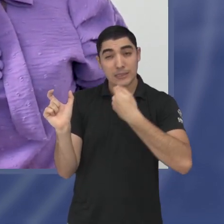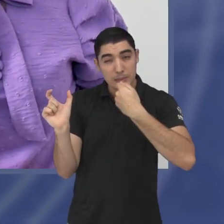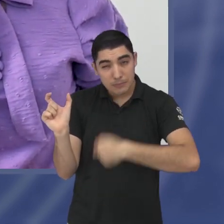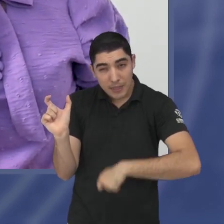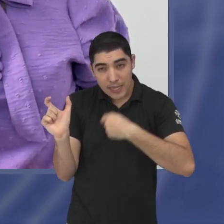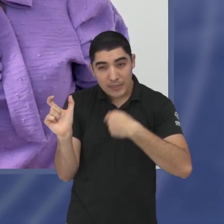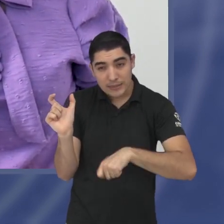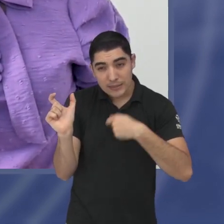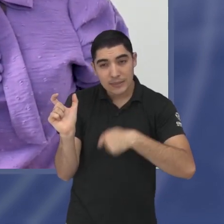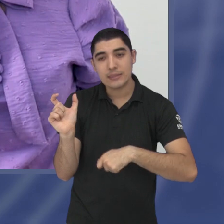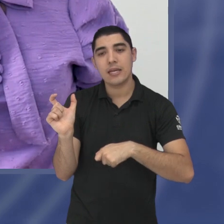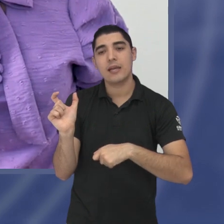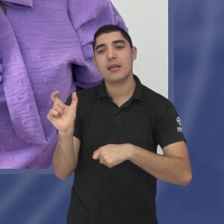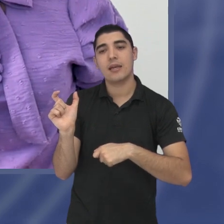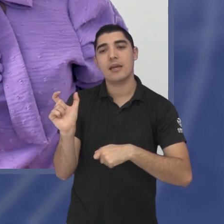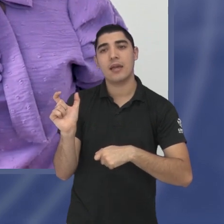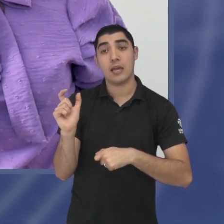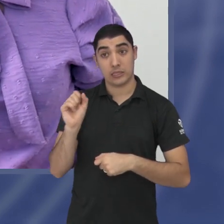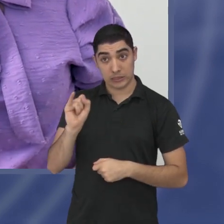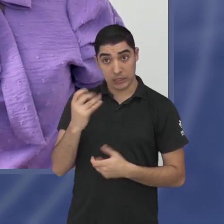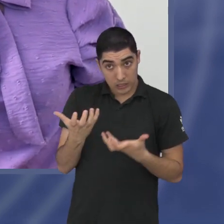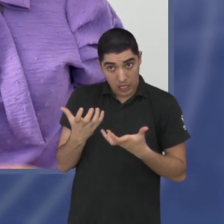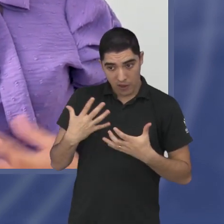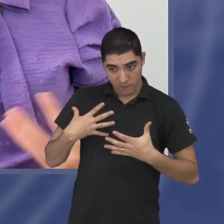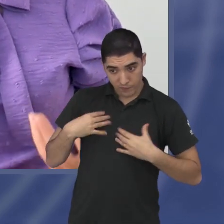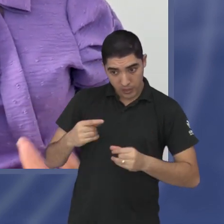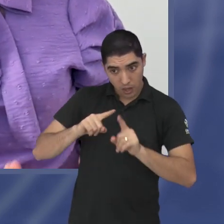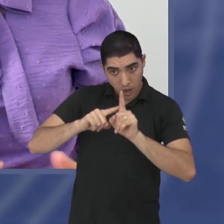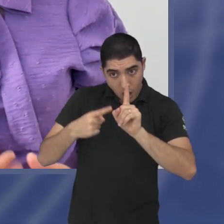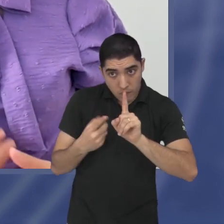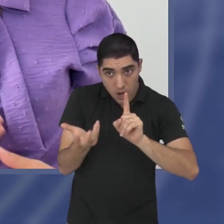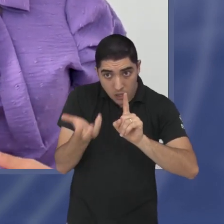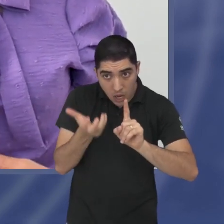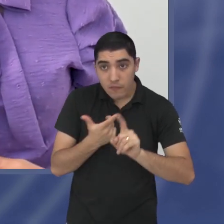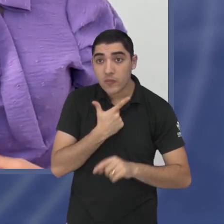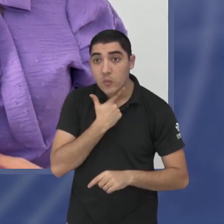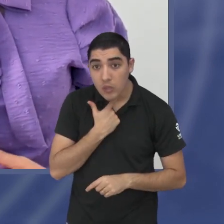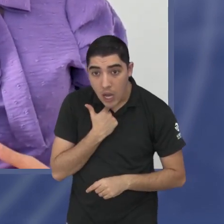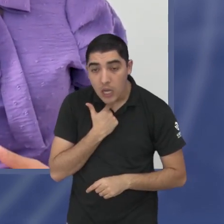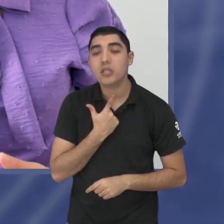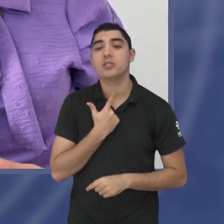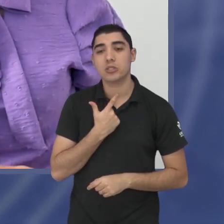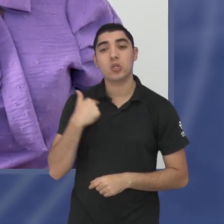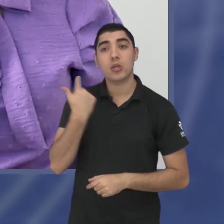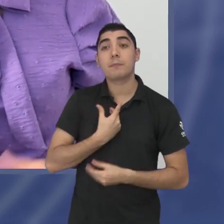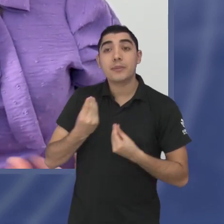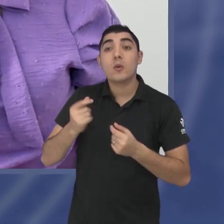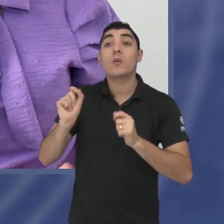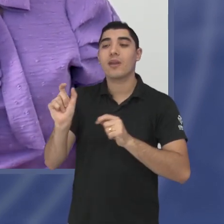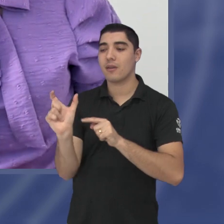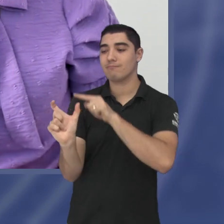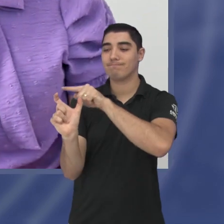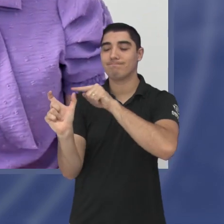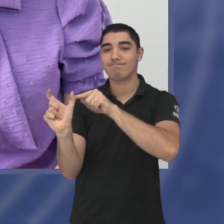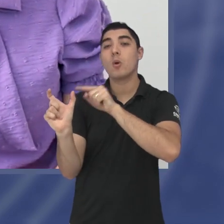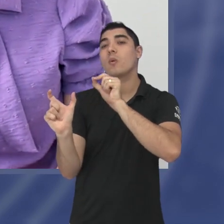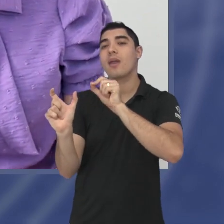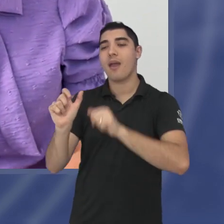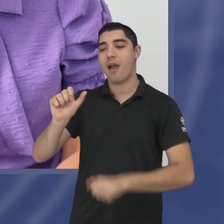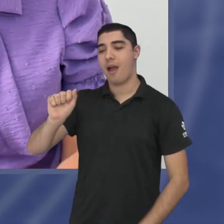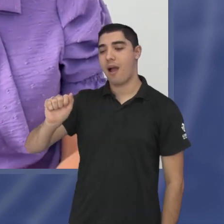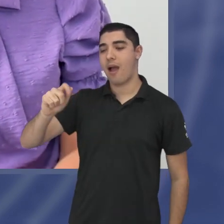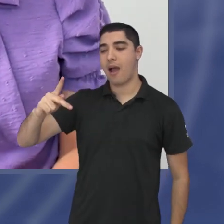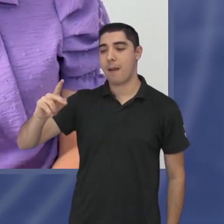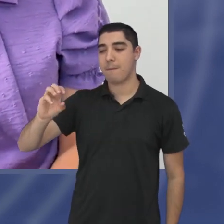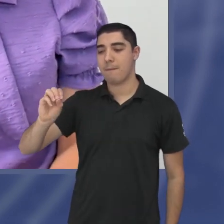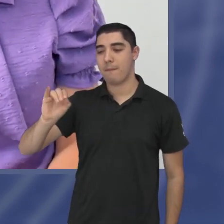que nós devemos buscar, né? Quando decidimos ter um filho, quando acontece o fato de ter um filho, é rede de